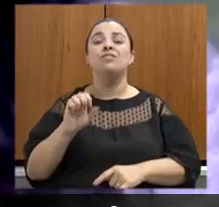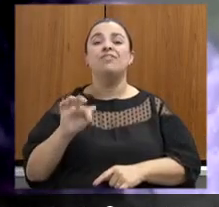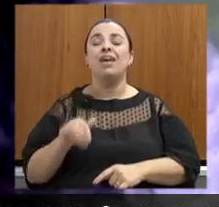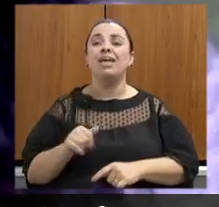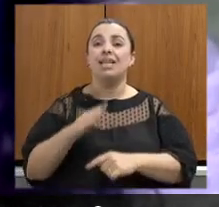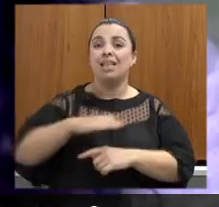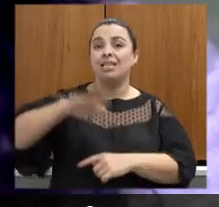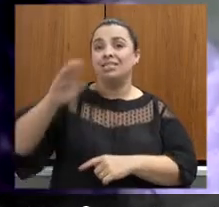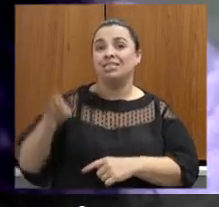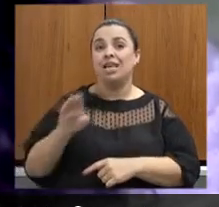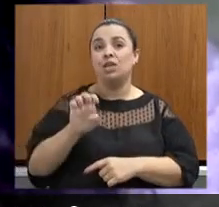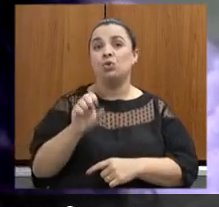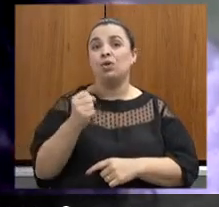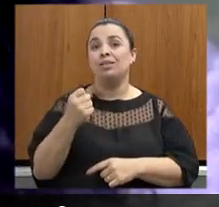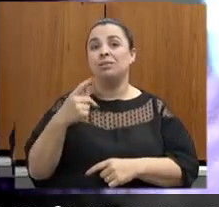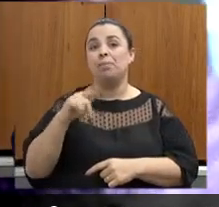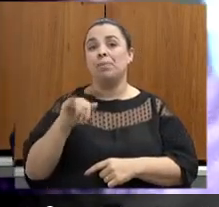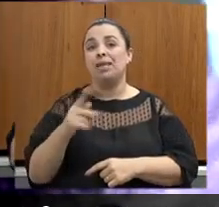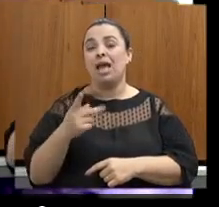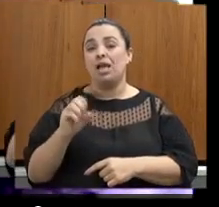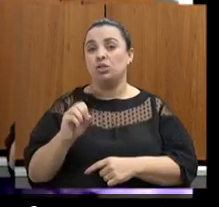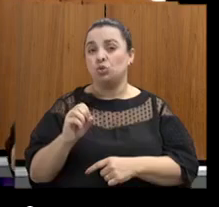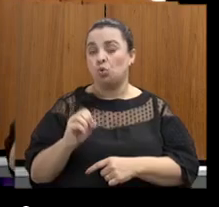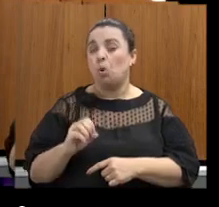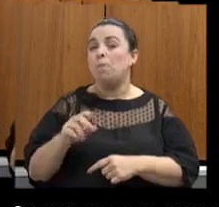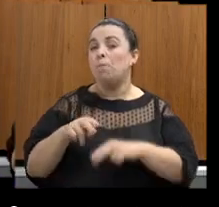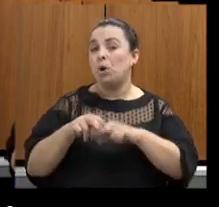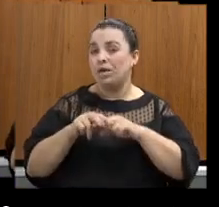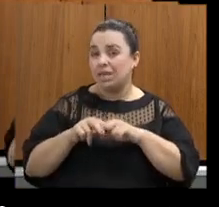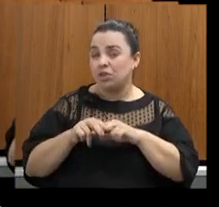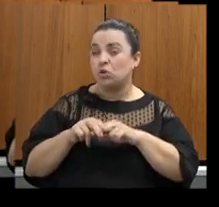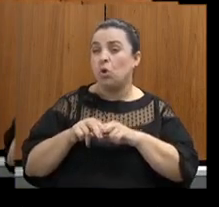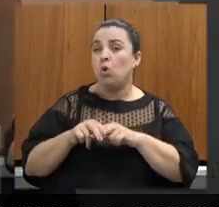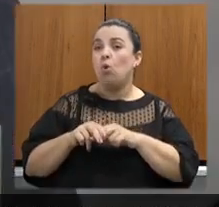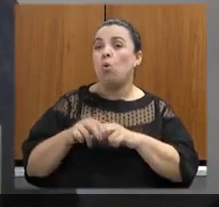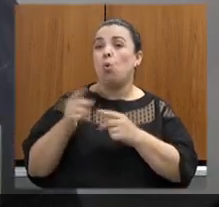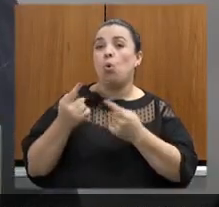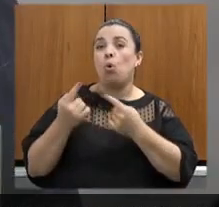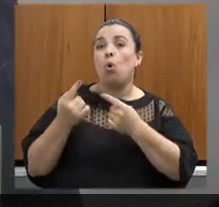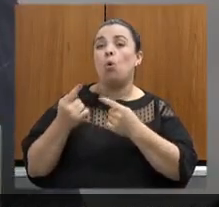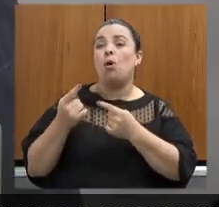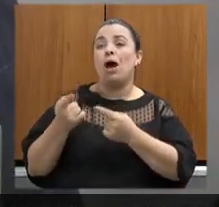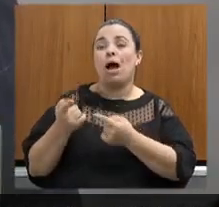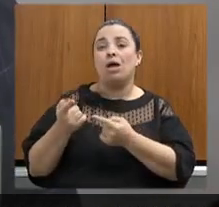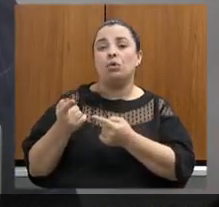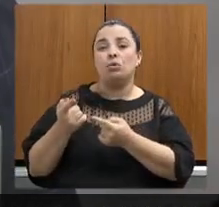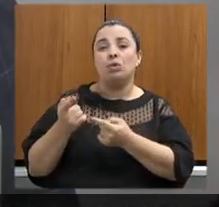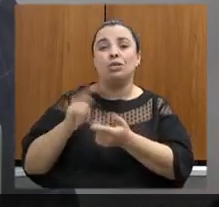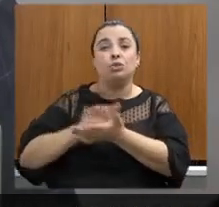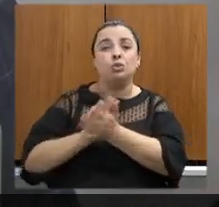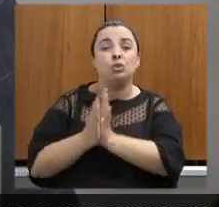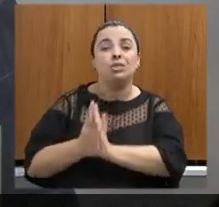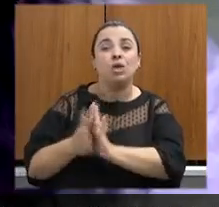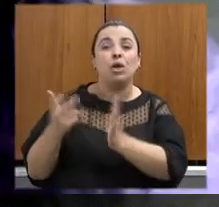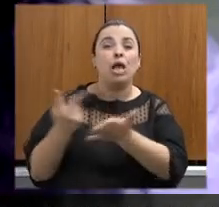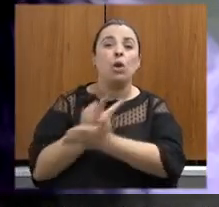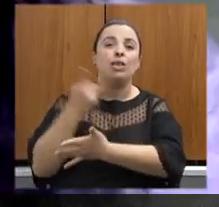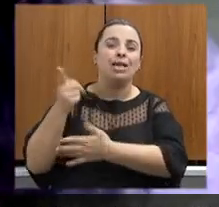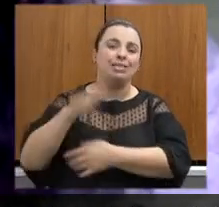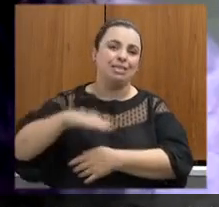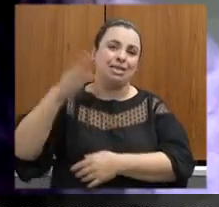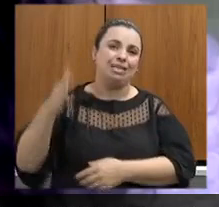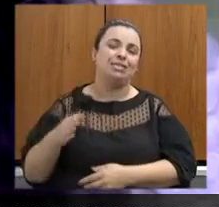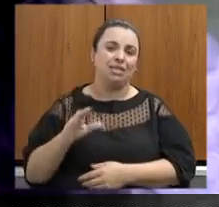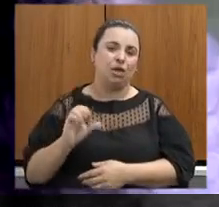diante das ameaças que a Serra do Curral sofre então queria aproveitar esse momento presidente para deixar